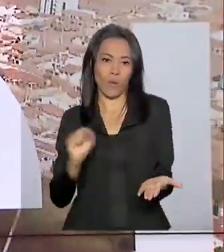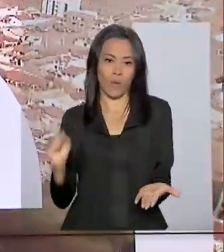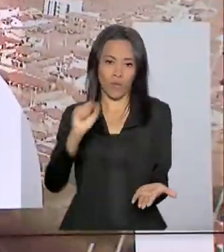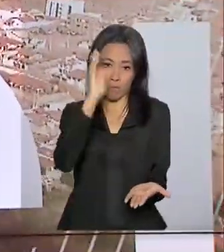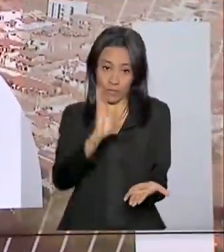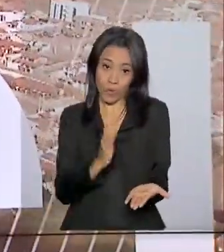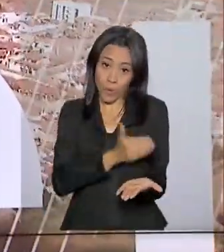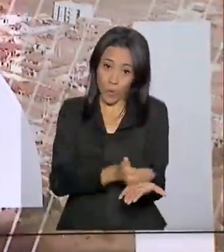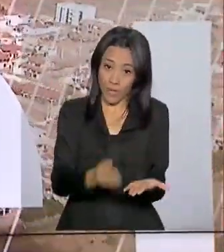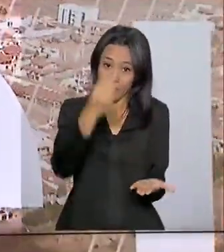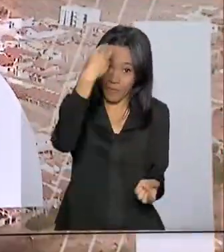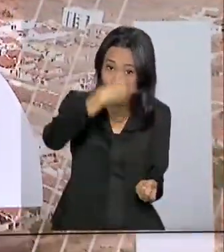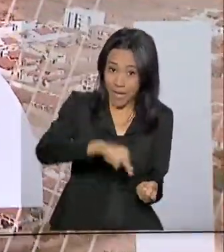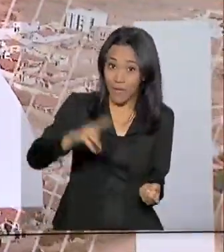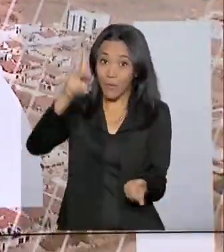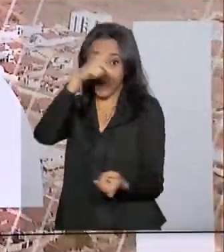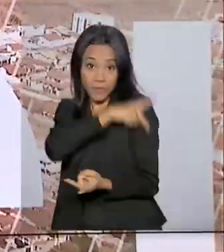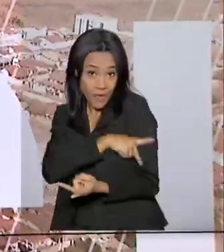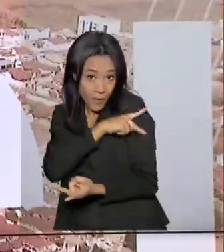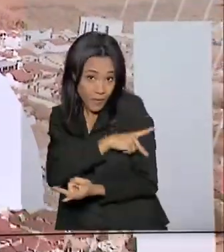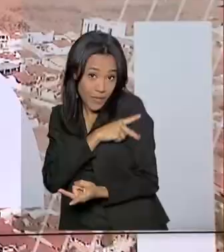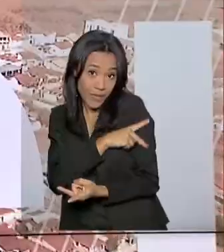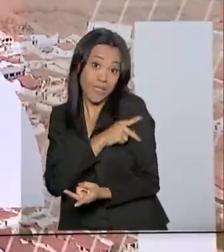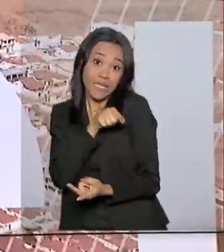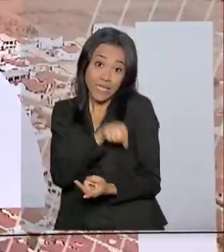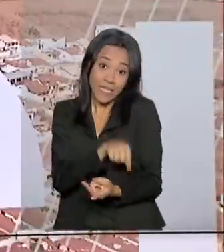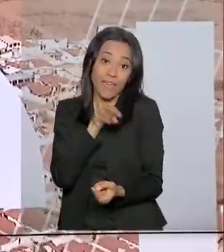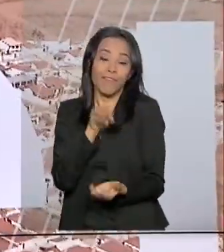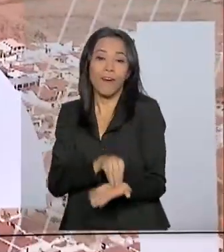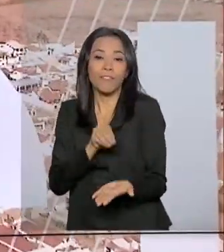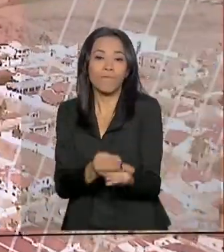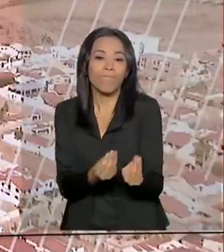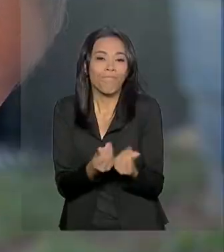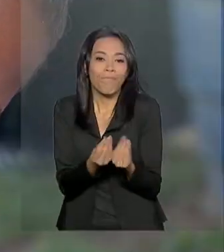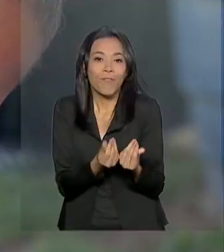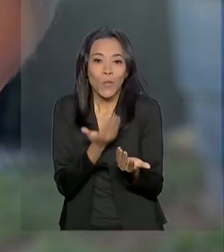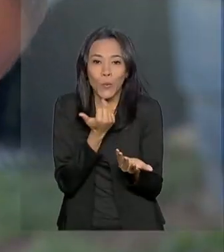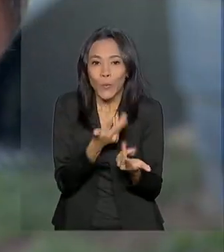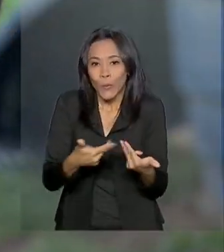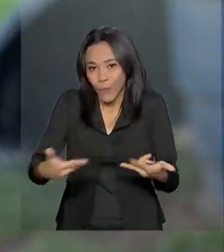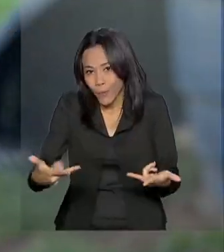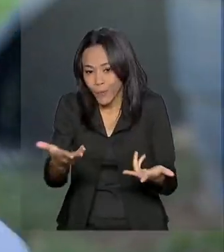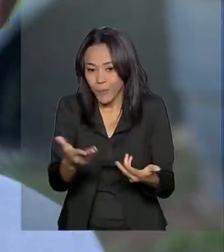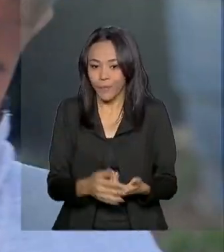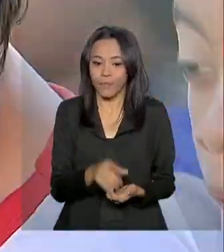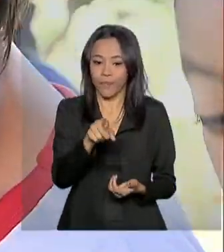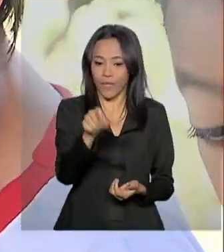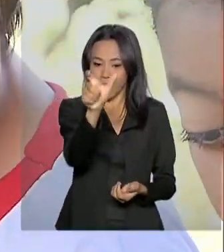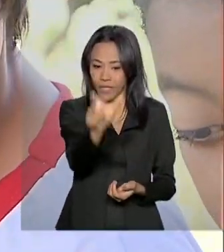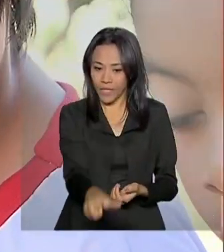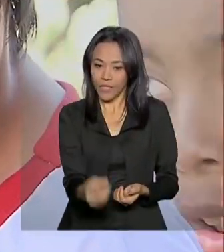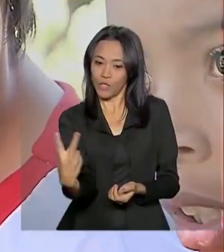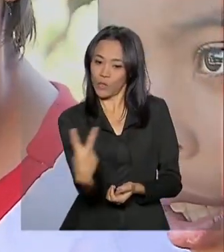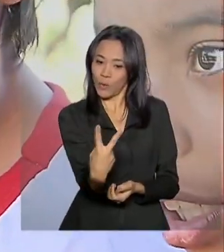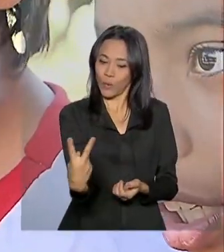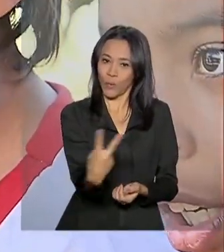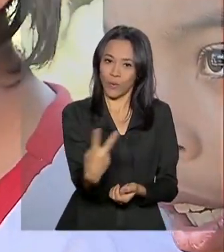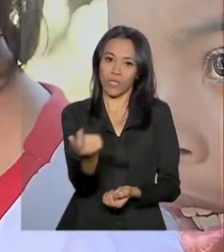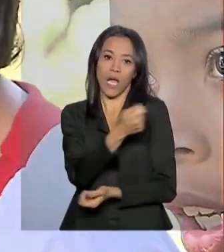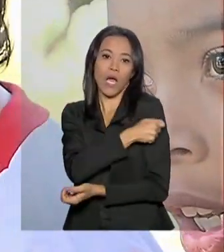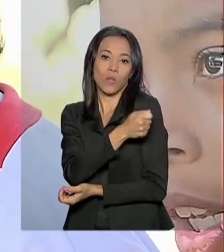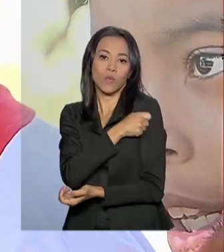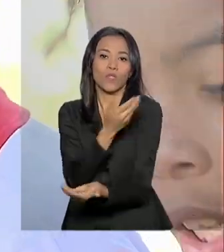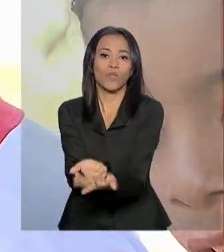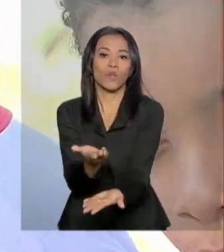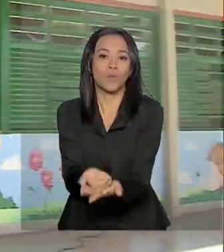pelos estados do Maranhão e Piauí, em áreas de insegurança alimentar. Gabriel e Raul são alunos do